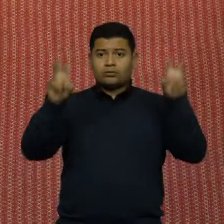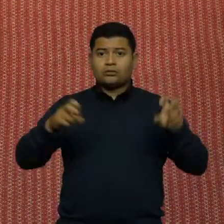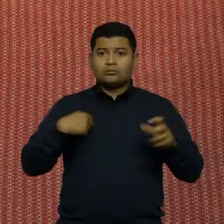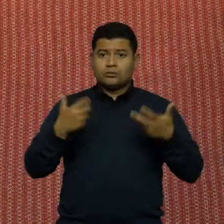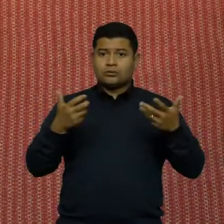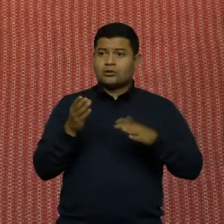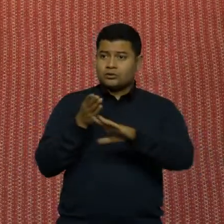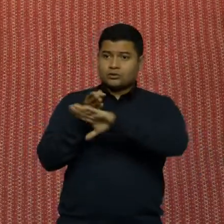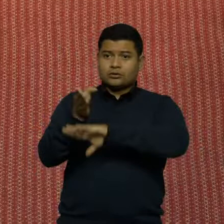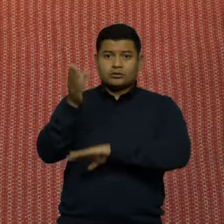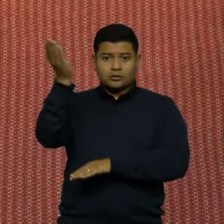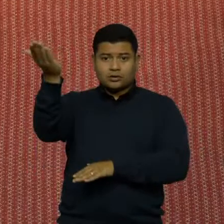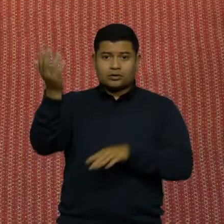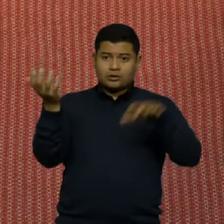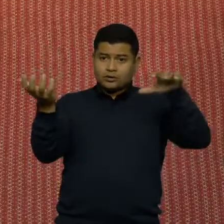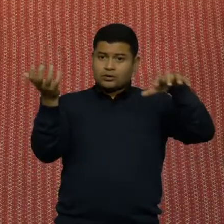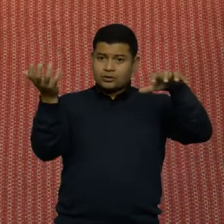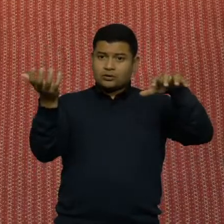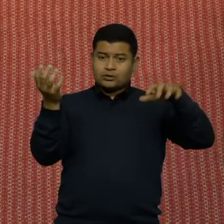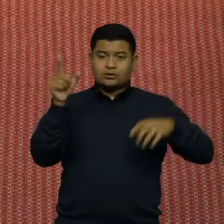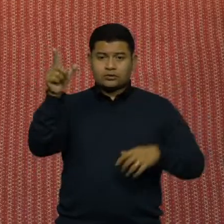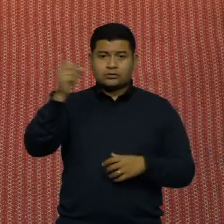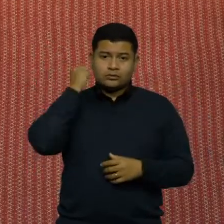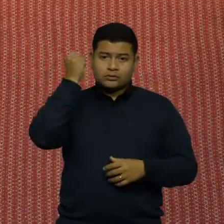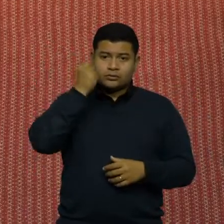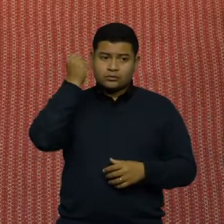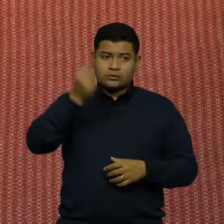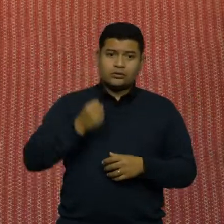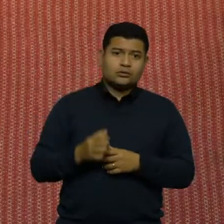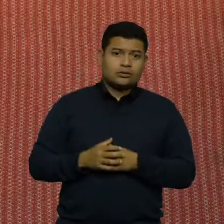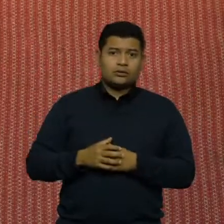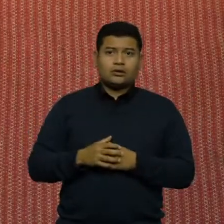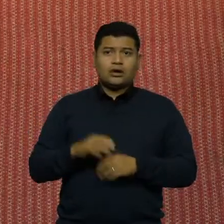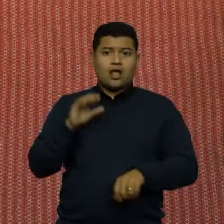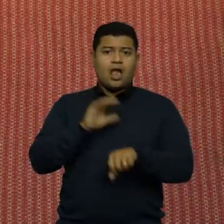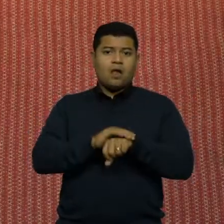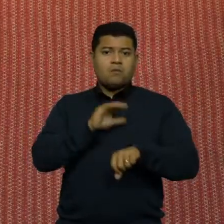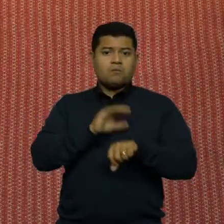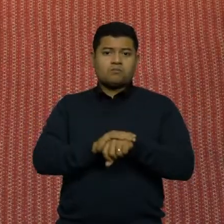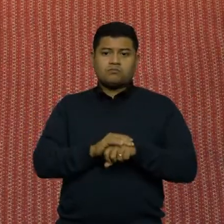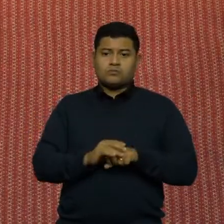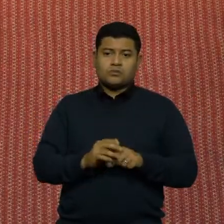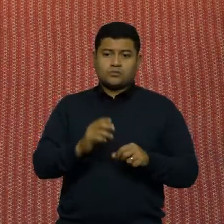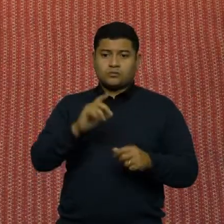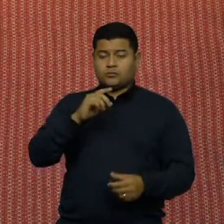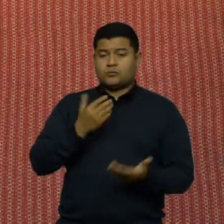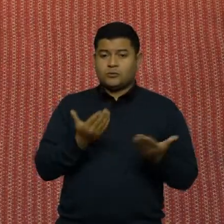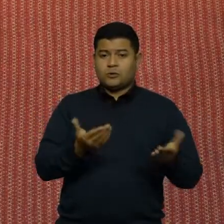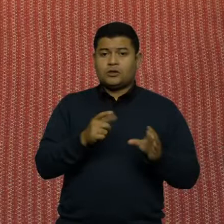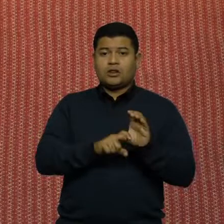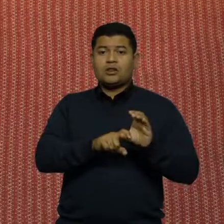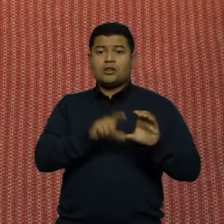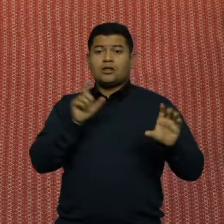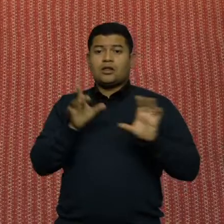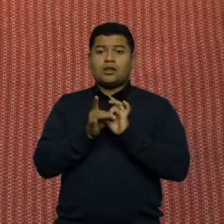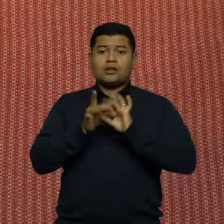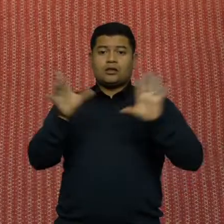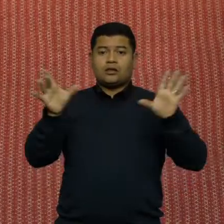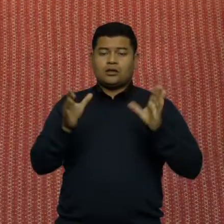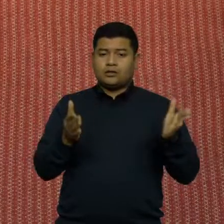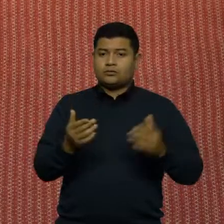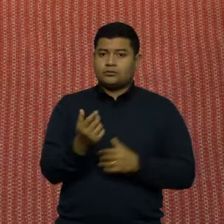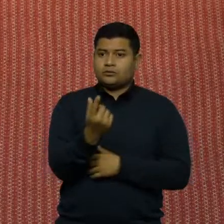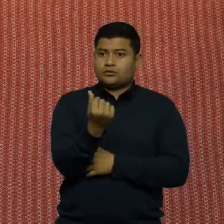o Senado. Acabar com essa tal de autonomia financeira para as universidades